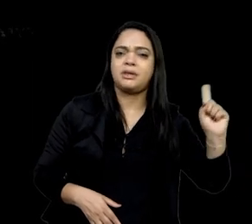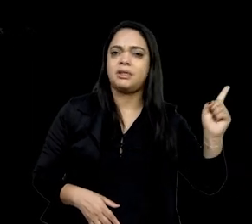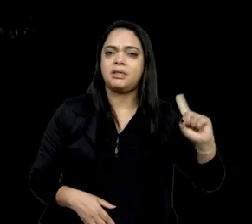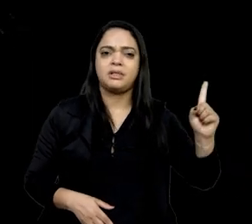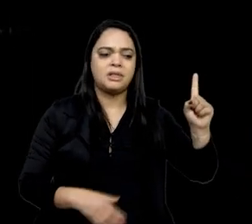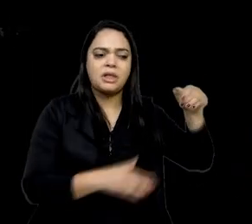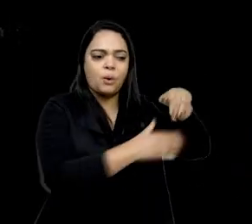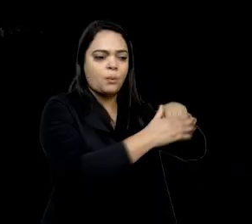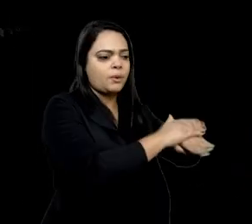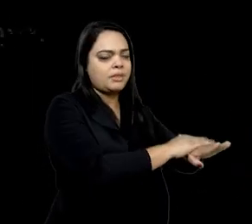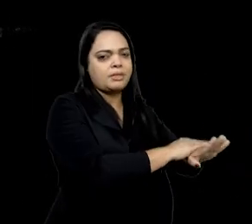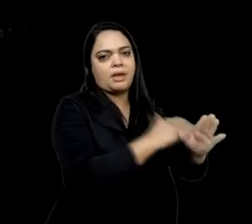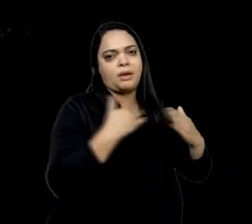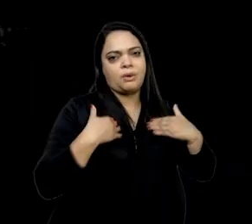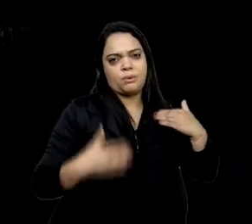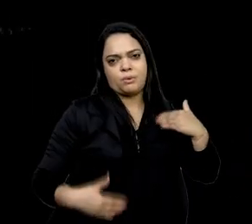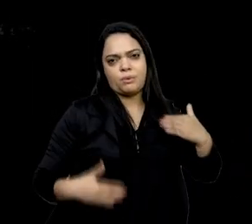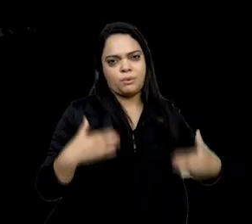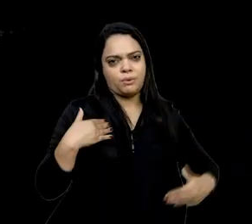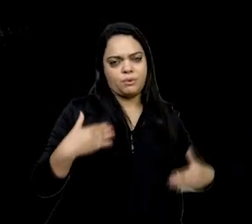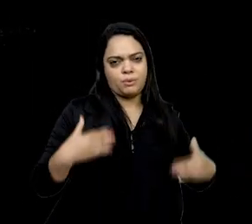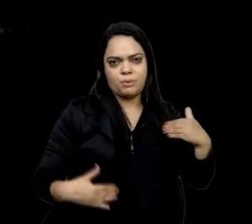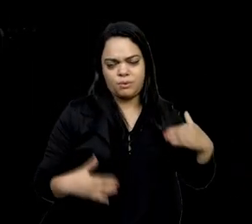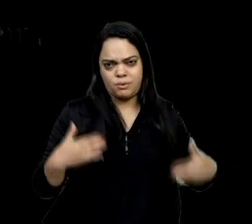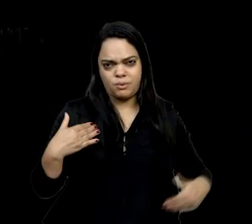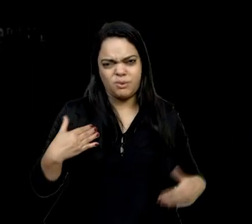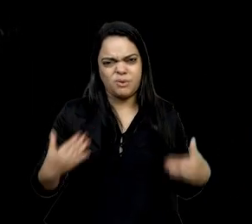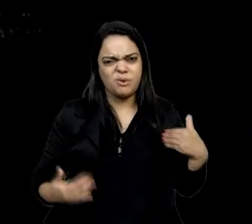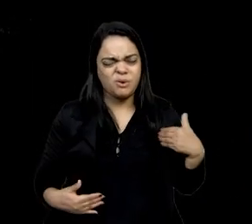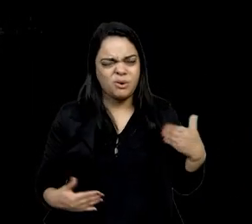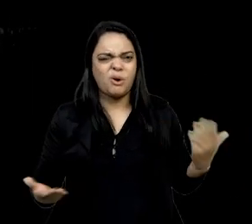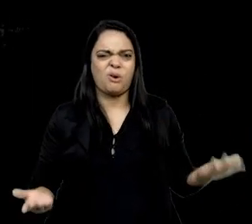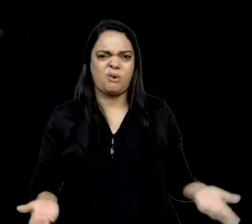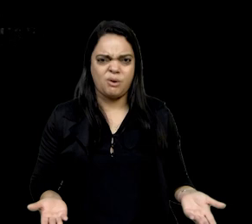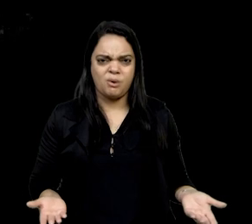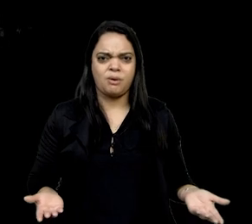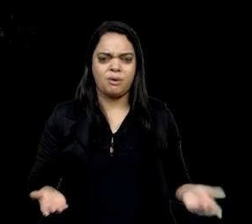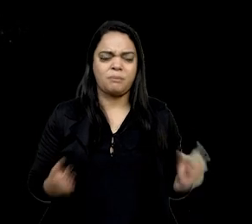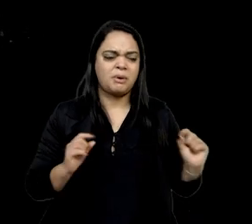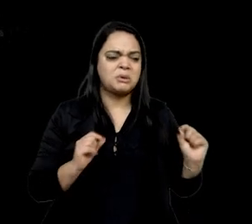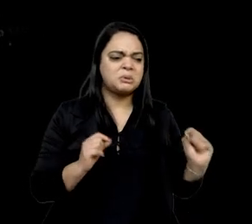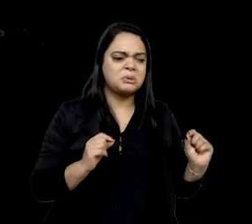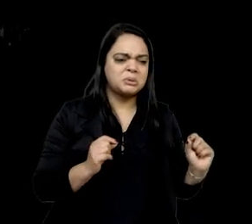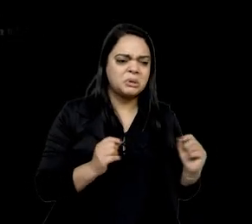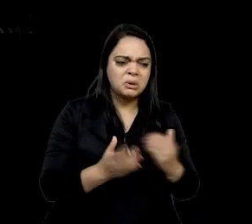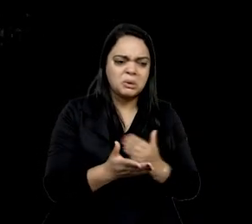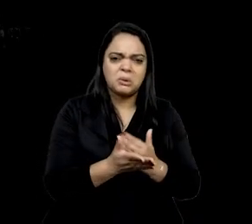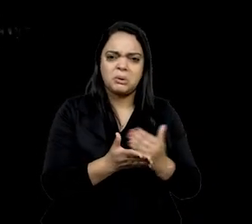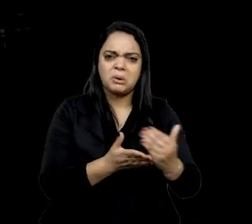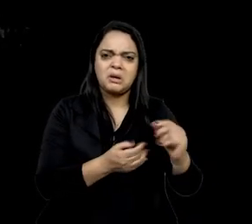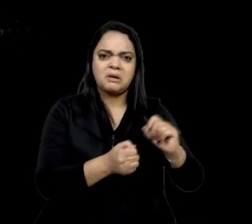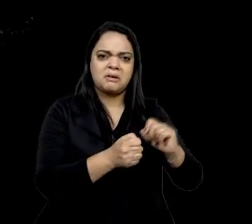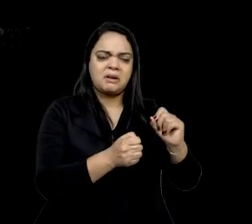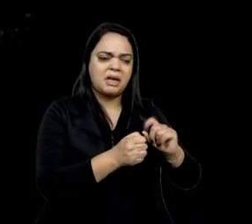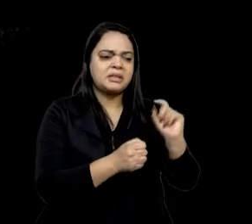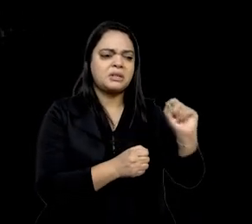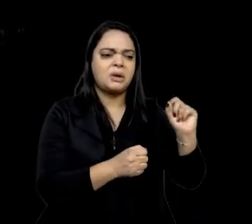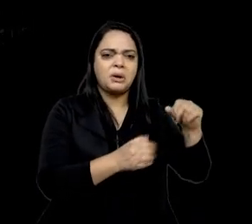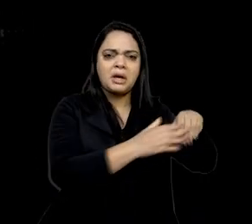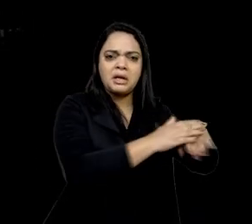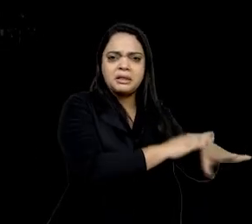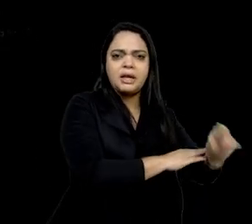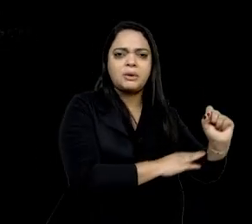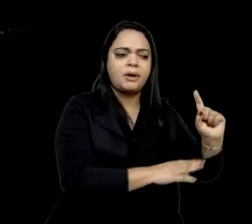enterram, sim, mais perto das suas casas, que estava acontecendo indica um novo capítulo de violação dos direitos humanos, né? O direito ao